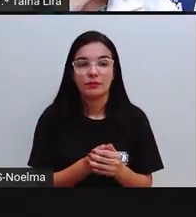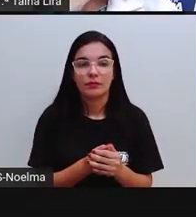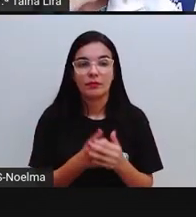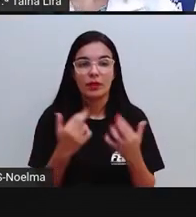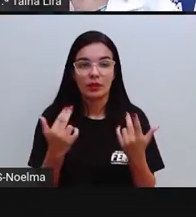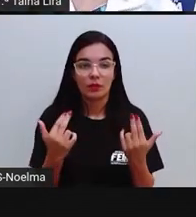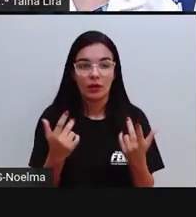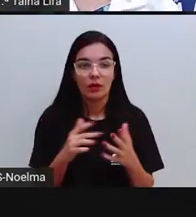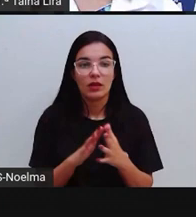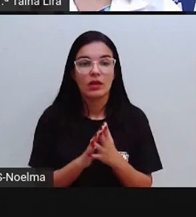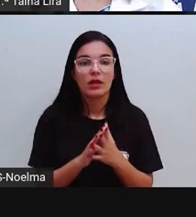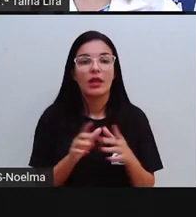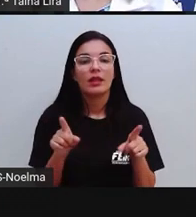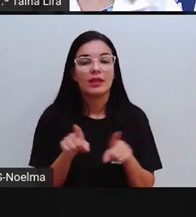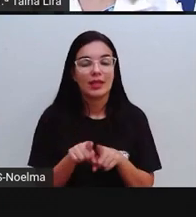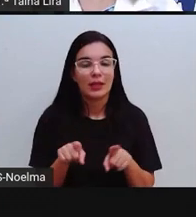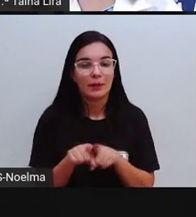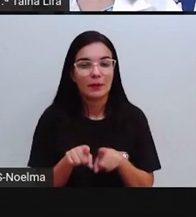em Brumadinho.